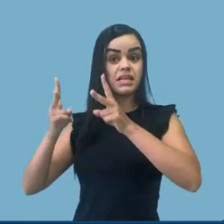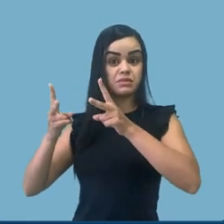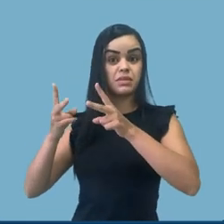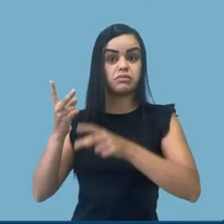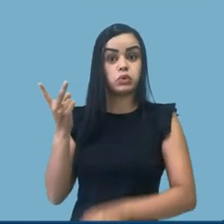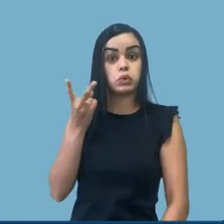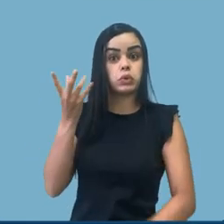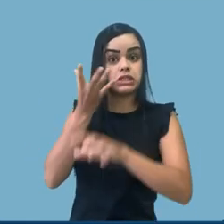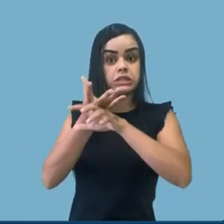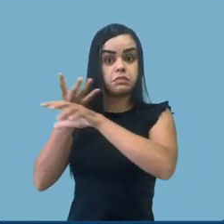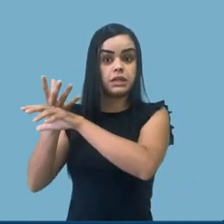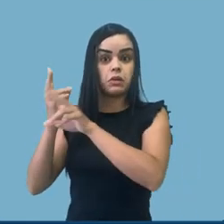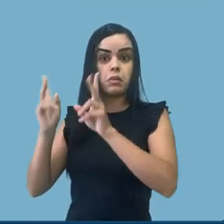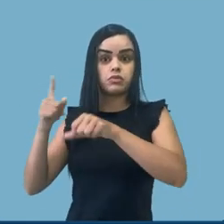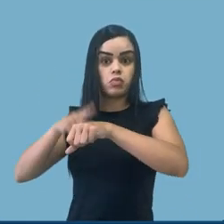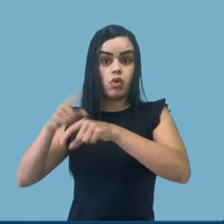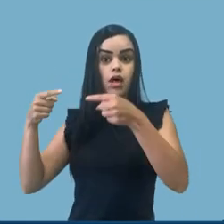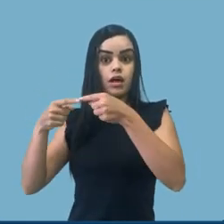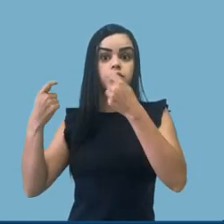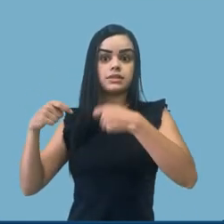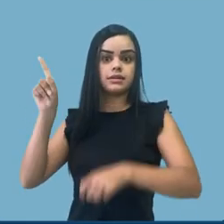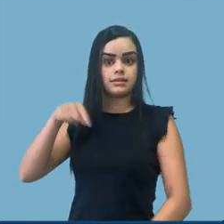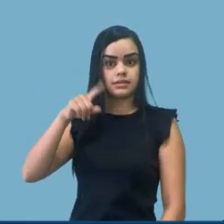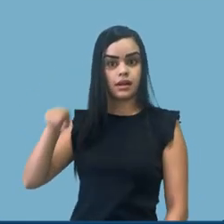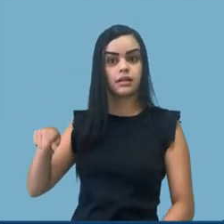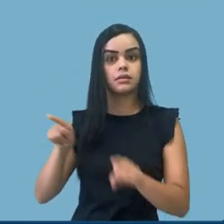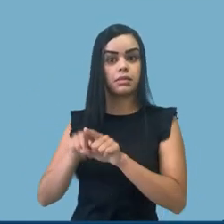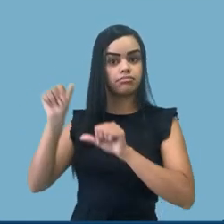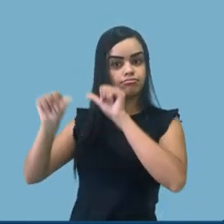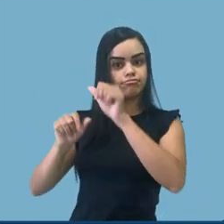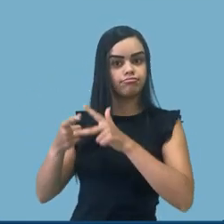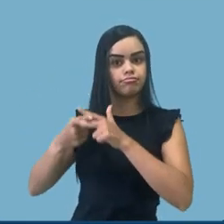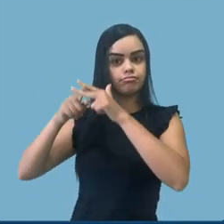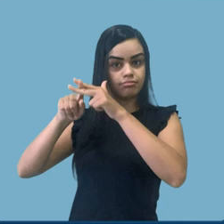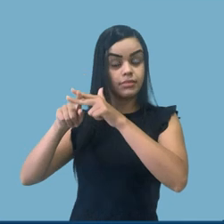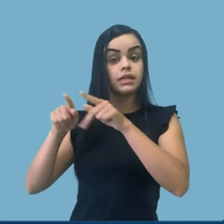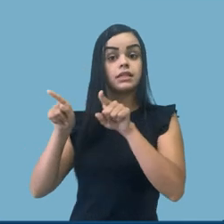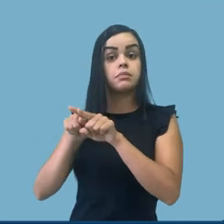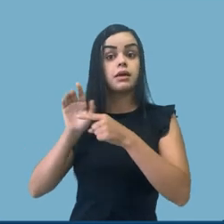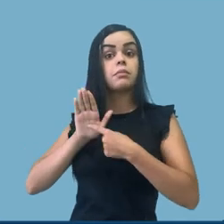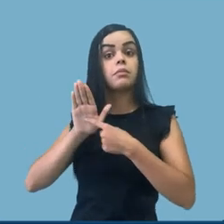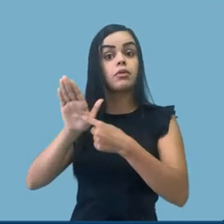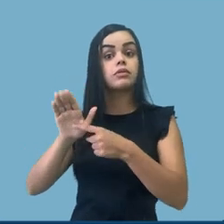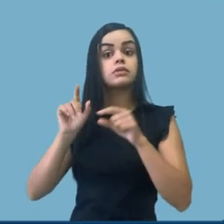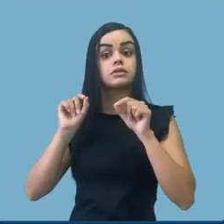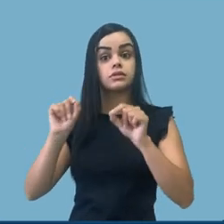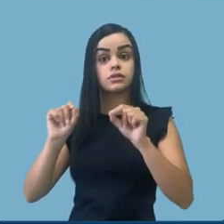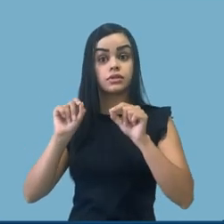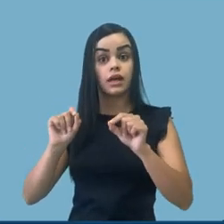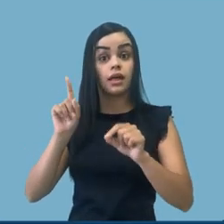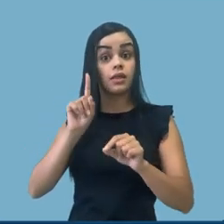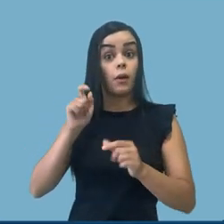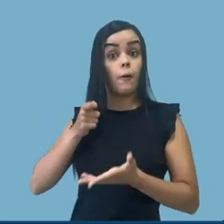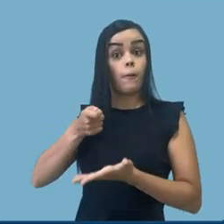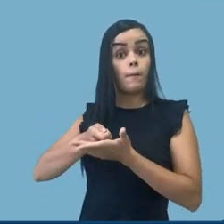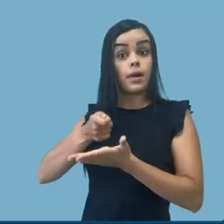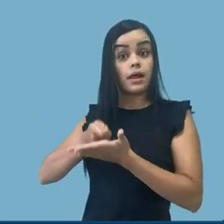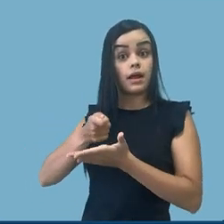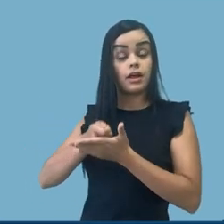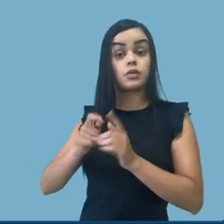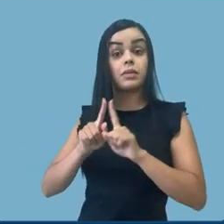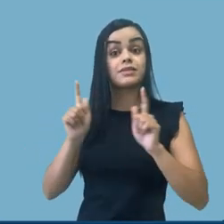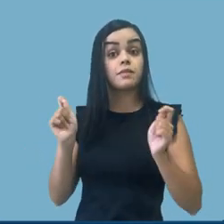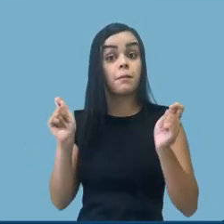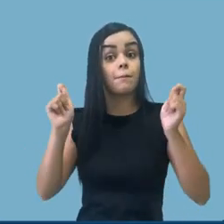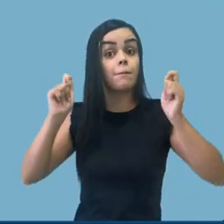responsável por turma remanescente. E aqui, de novo, se destaca a possibilidade de. Não é uma obrigatoriedade de, é uma